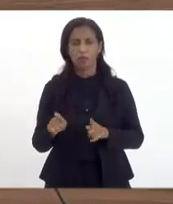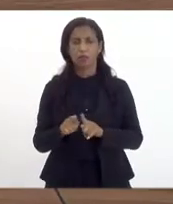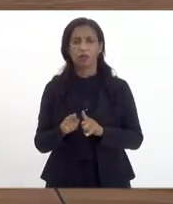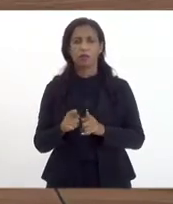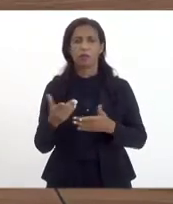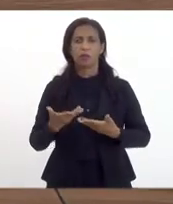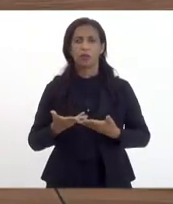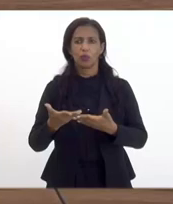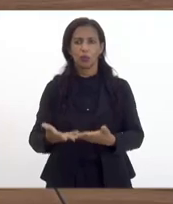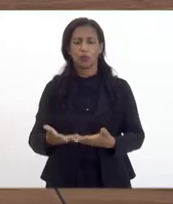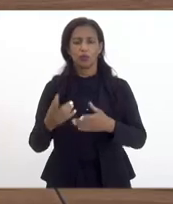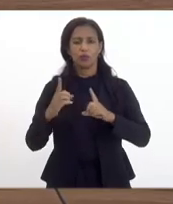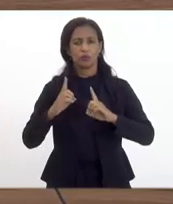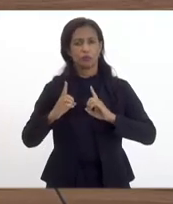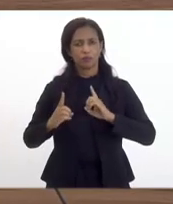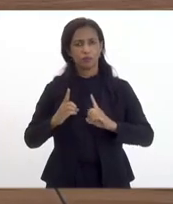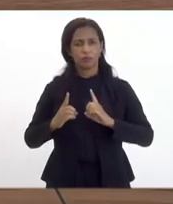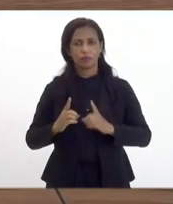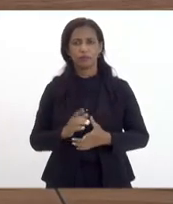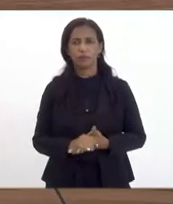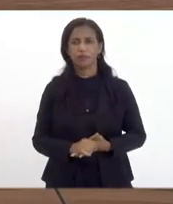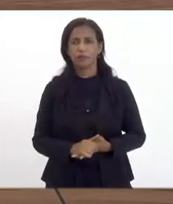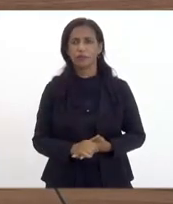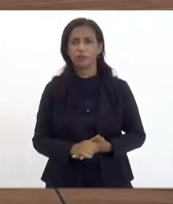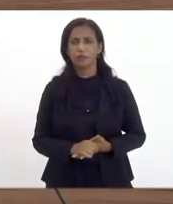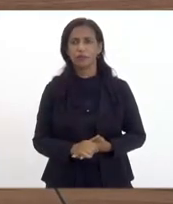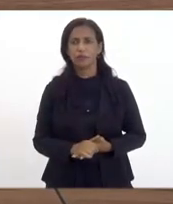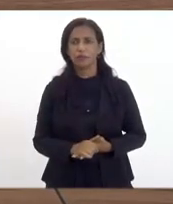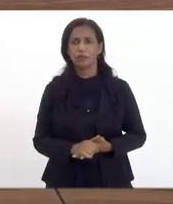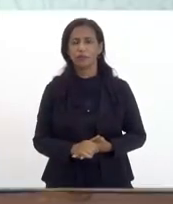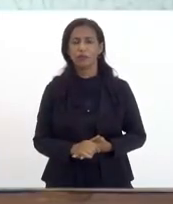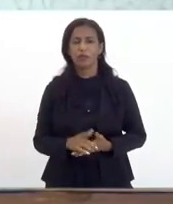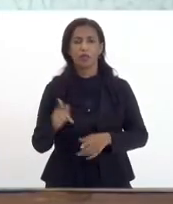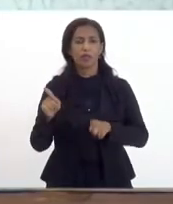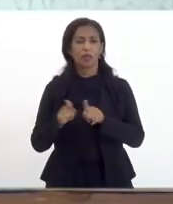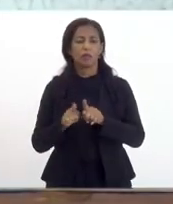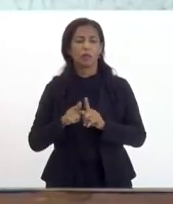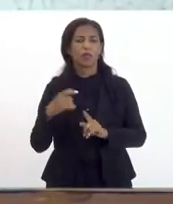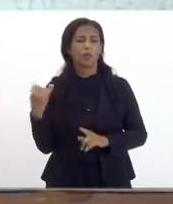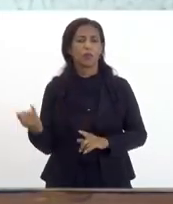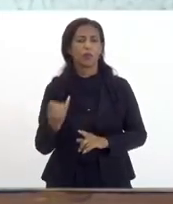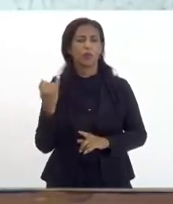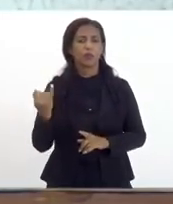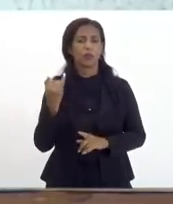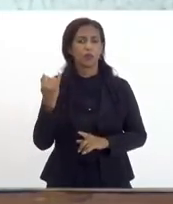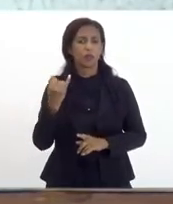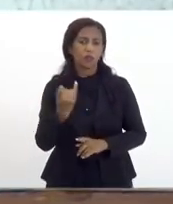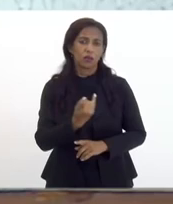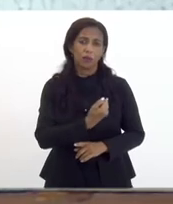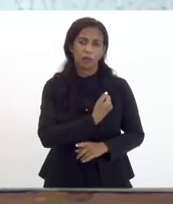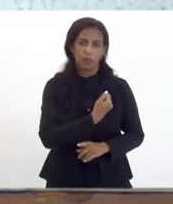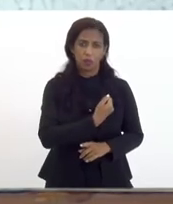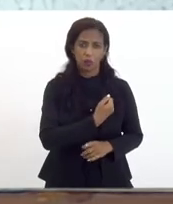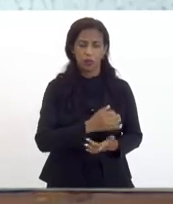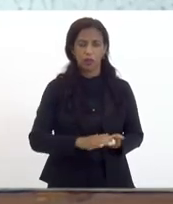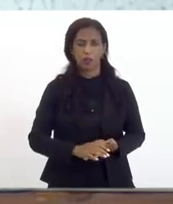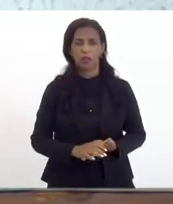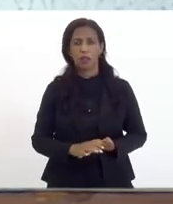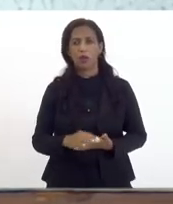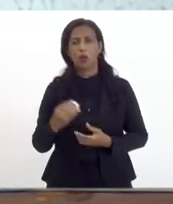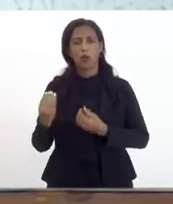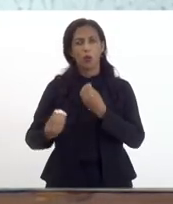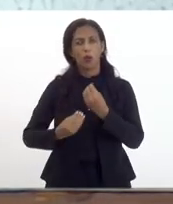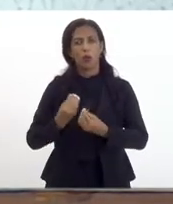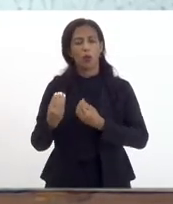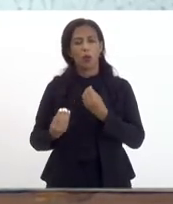convite para este debate que de tamanha importância tanto para o município de Itaguaí como para